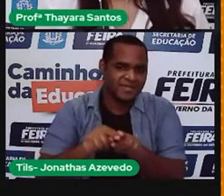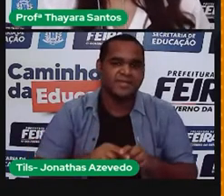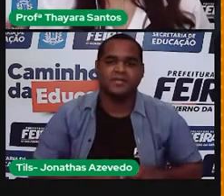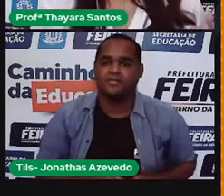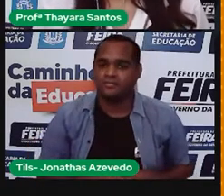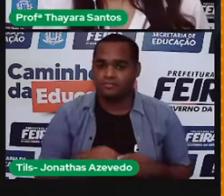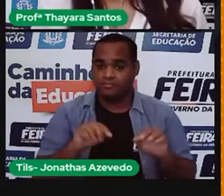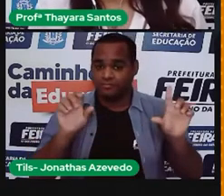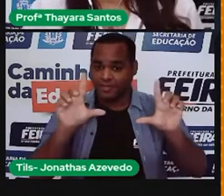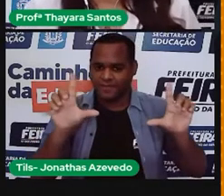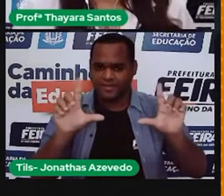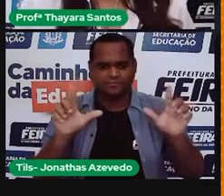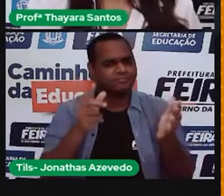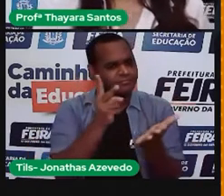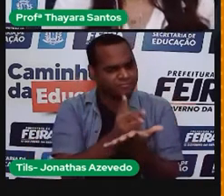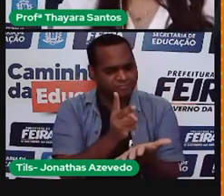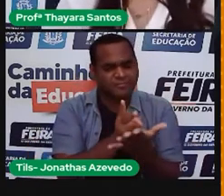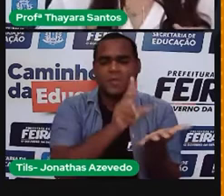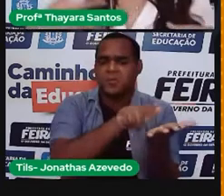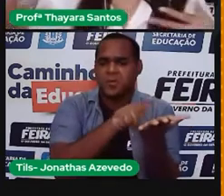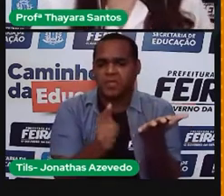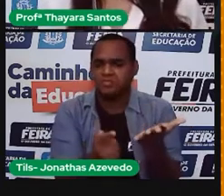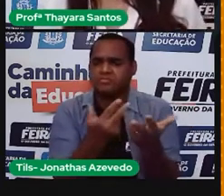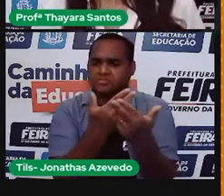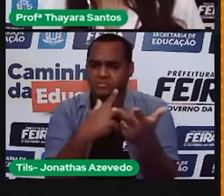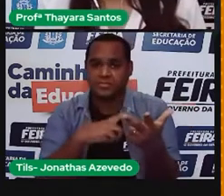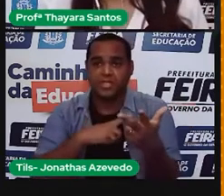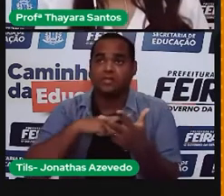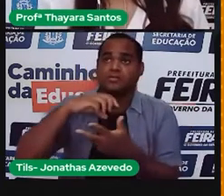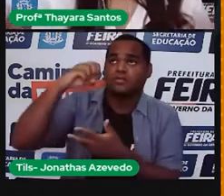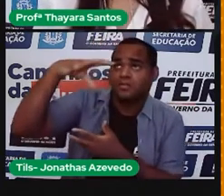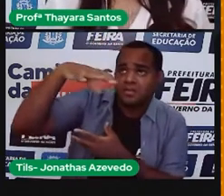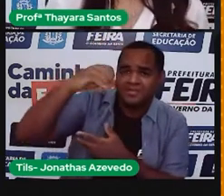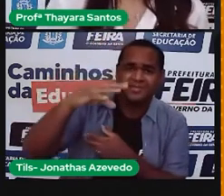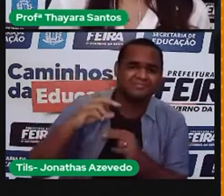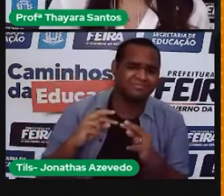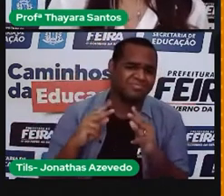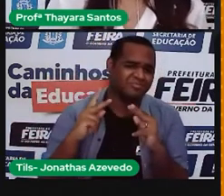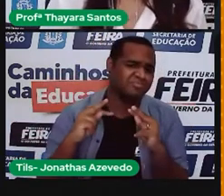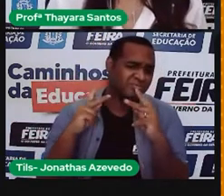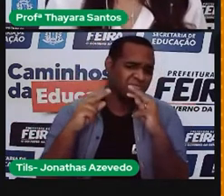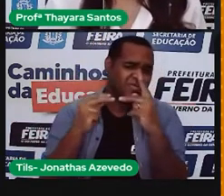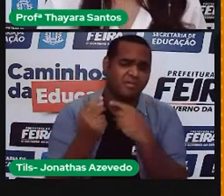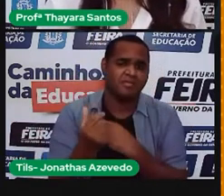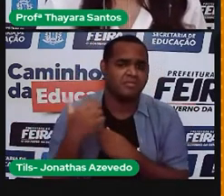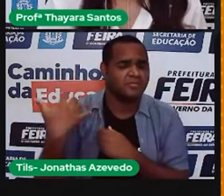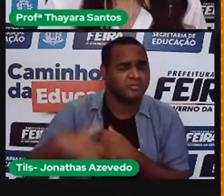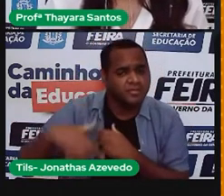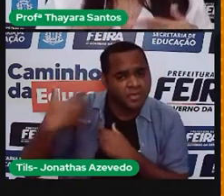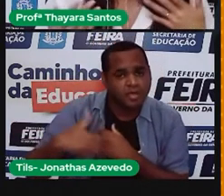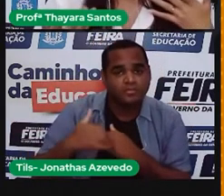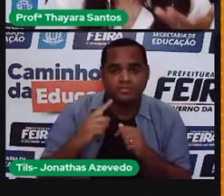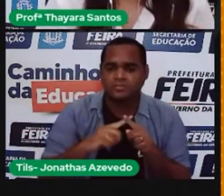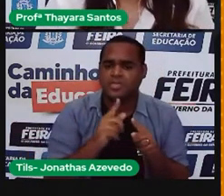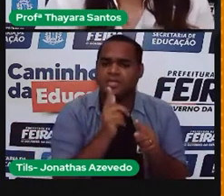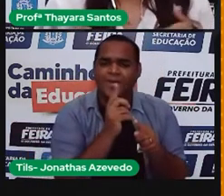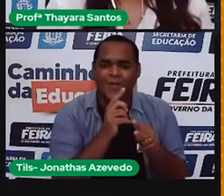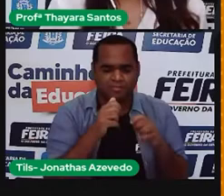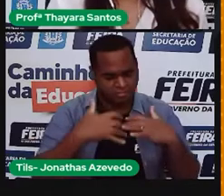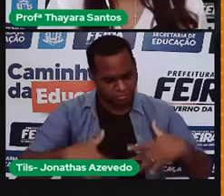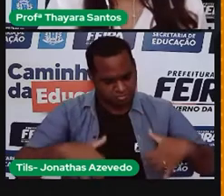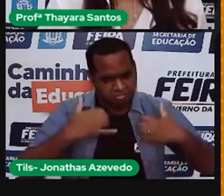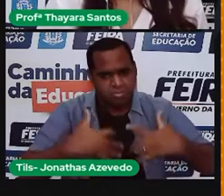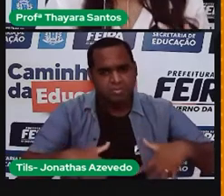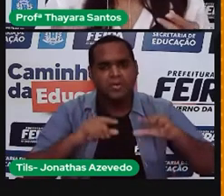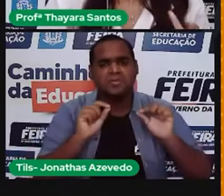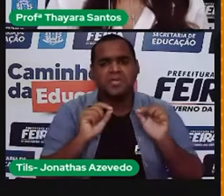nos telejornais, falando o tempo todo sobre isso. A conta de luz aumentando, isso tem a ver com a crise hídrica, mas o que é isso? Qual